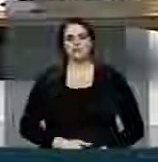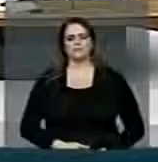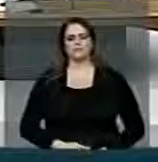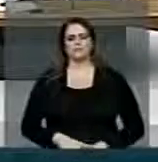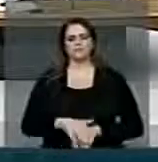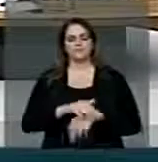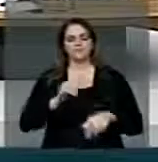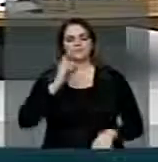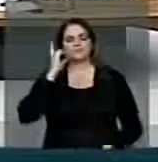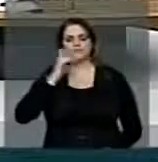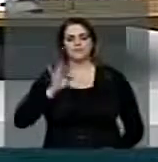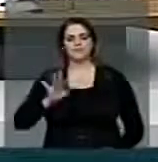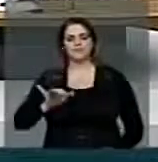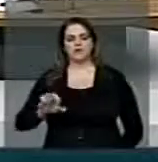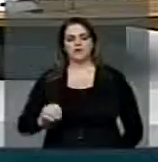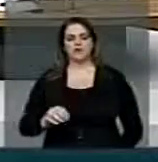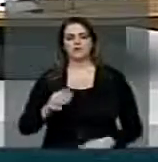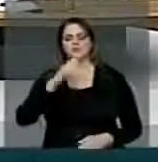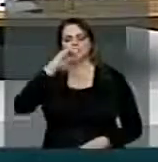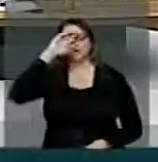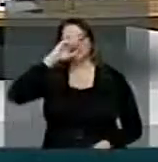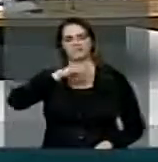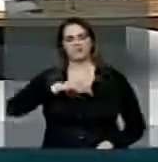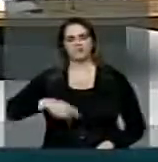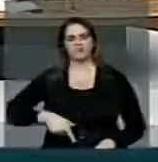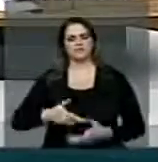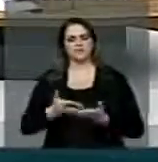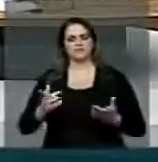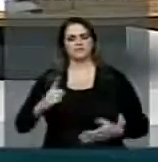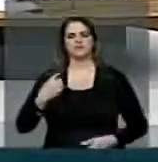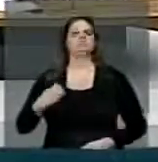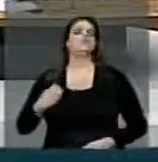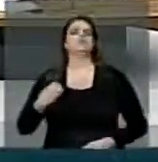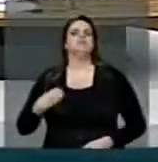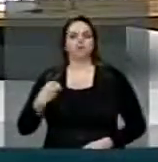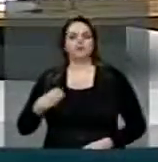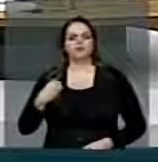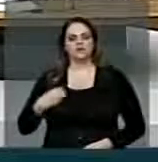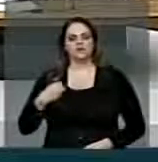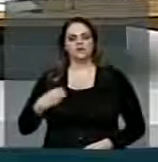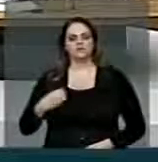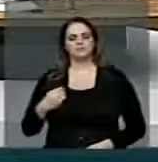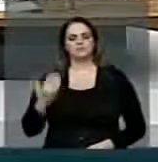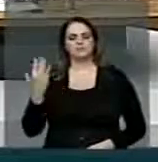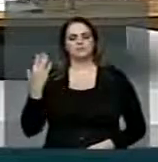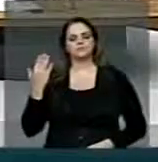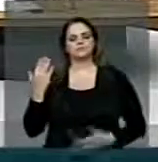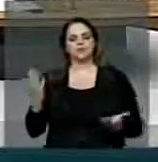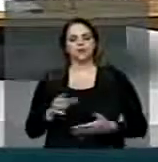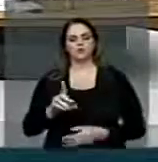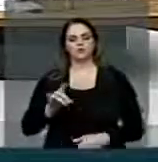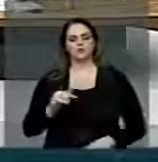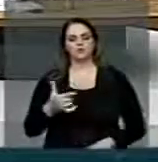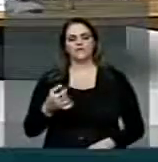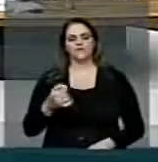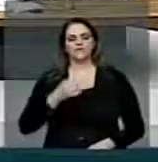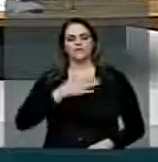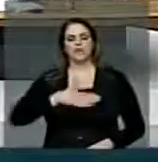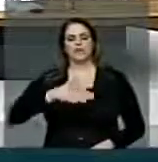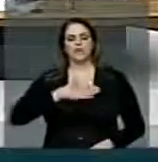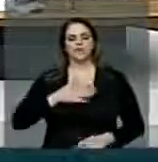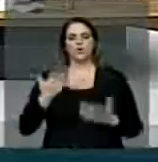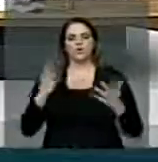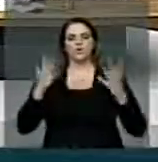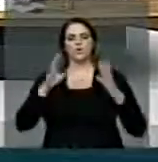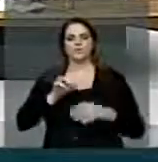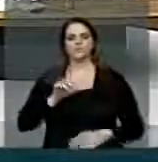Senhor presidente, senhoras e senhores deputados, hoje 20 de agosto comemora-se